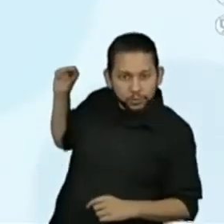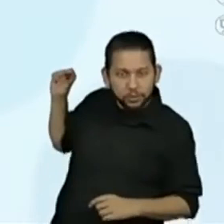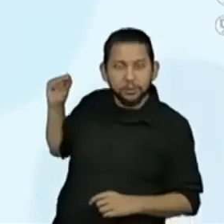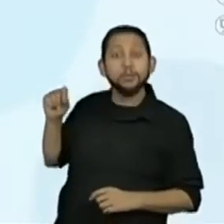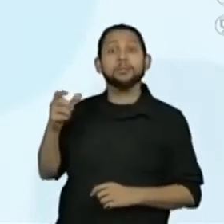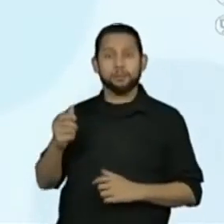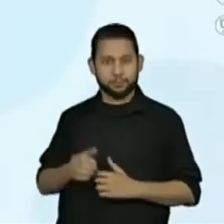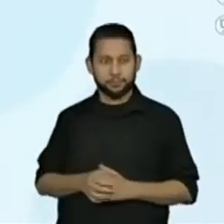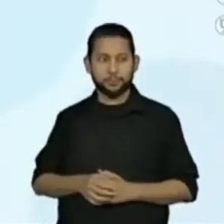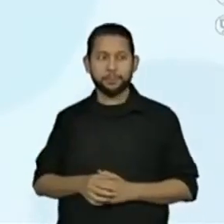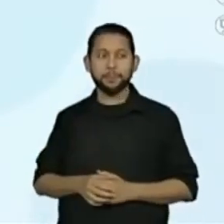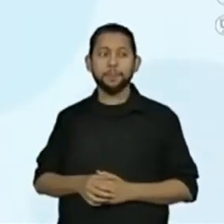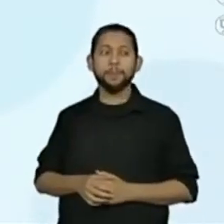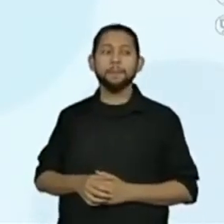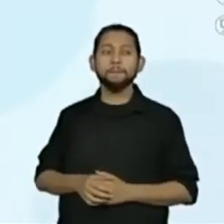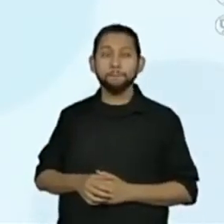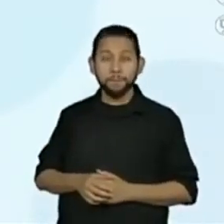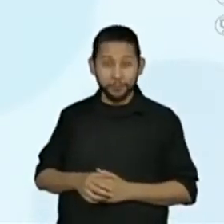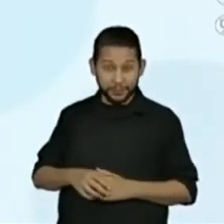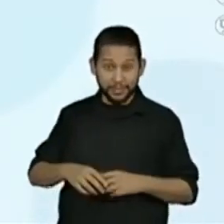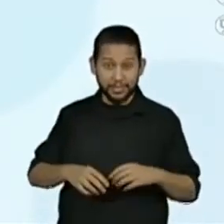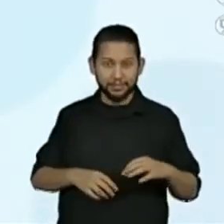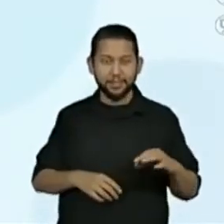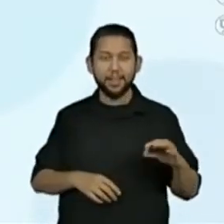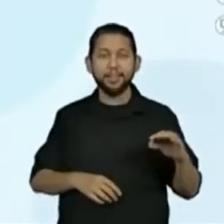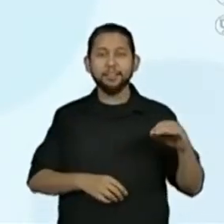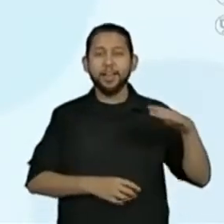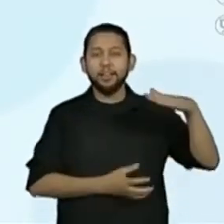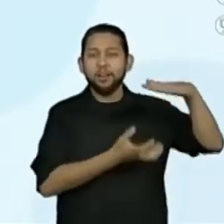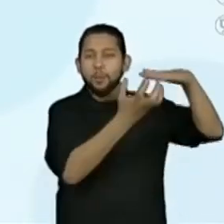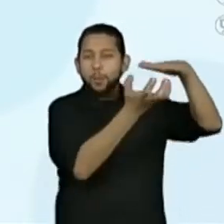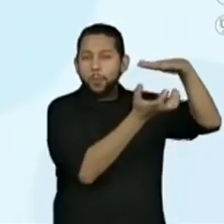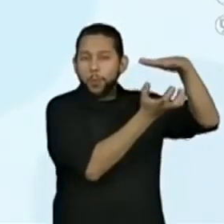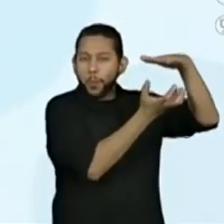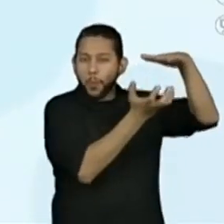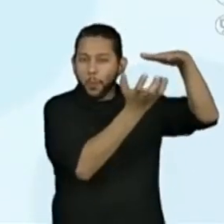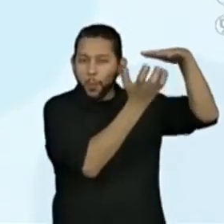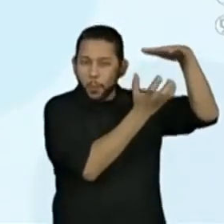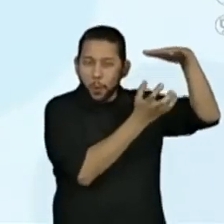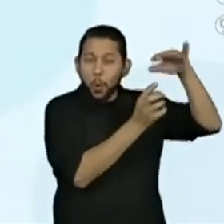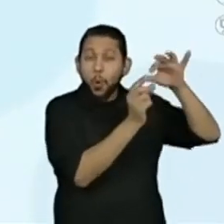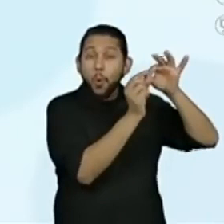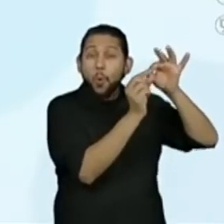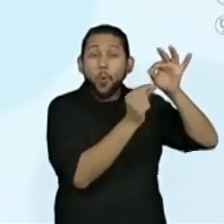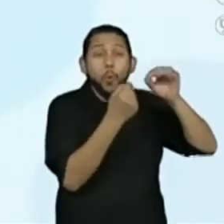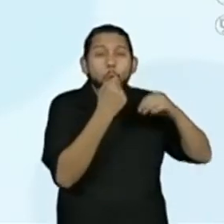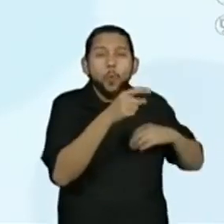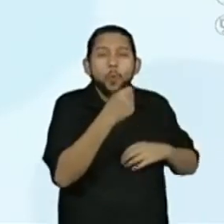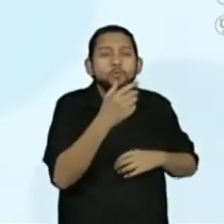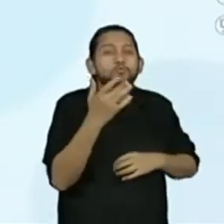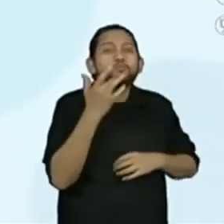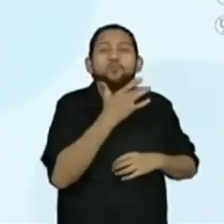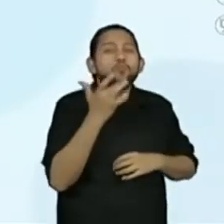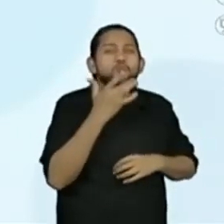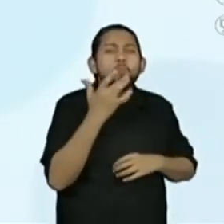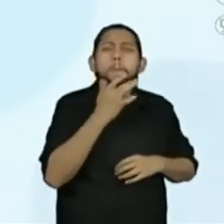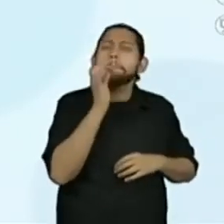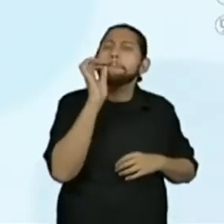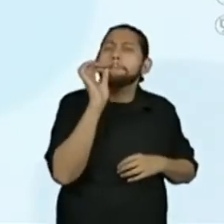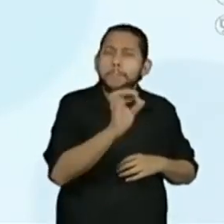Estava uma parreira carregada de uvas, mas apetitosas e maduras.